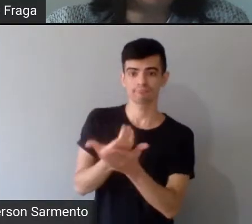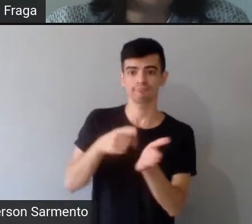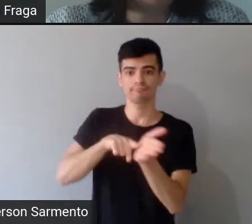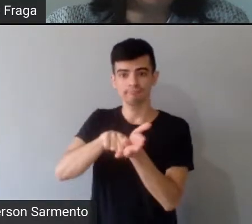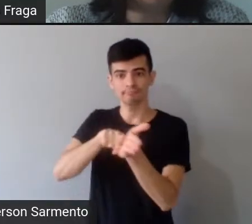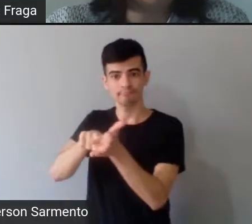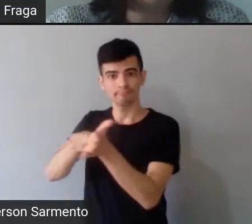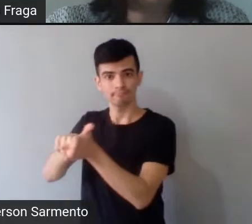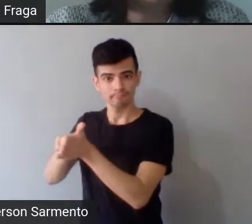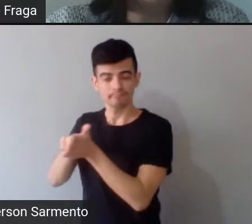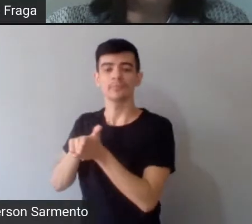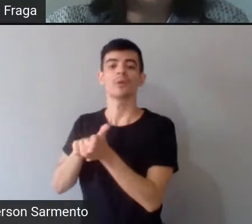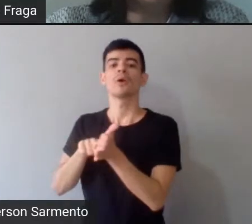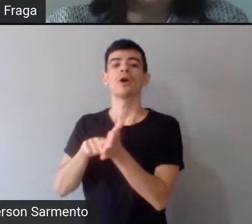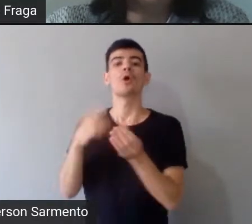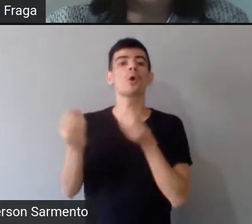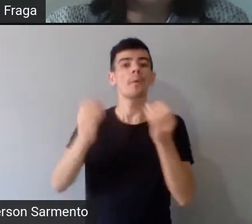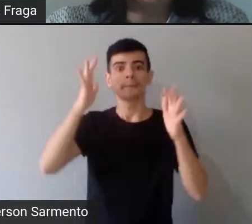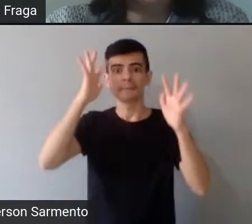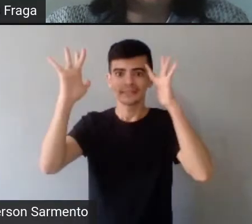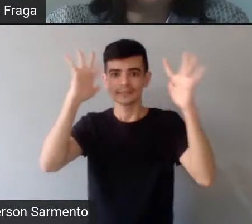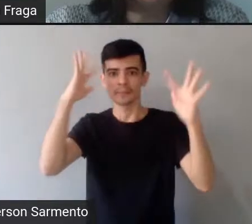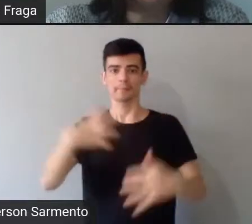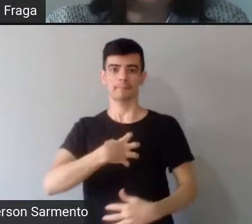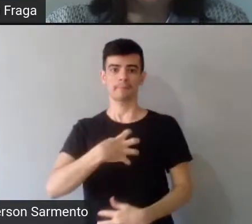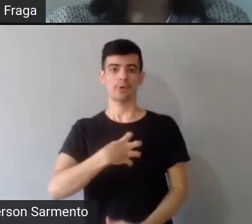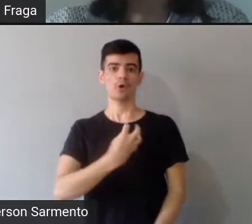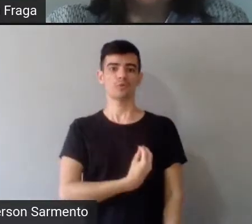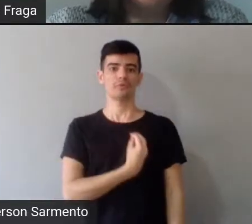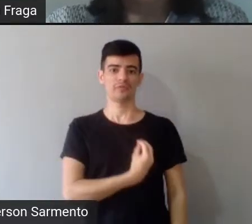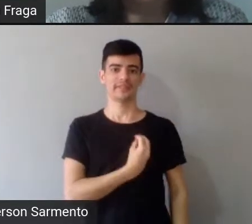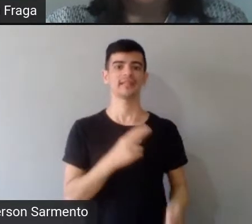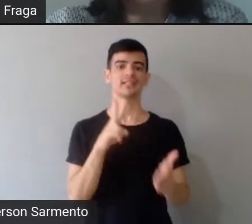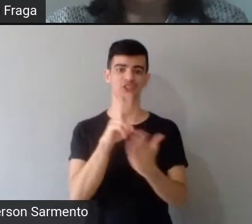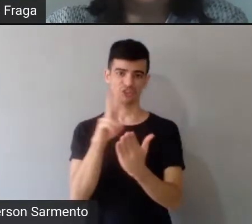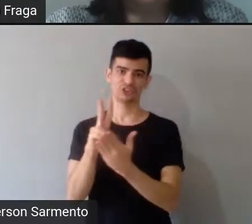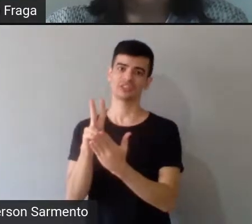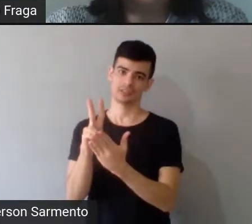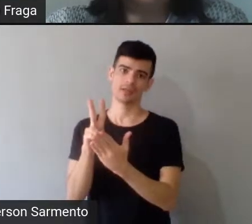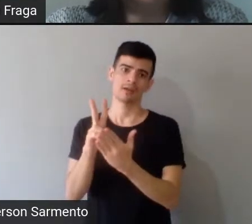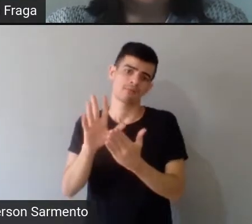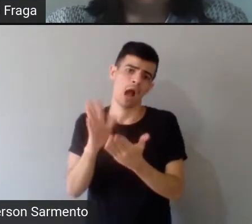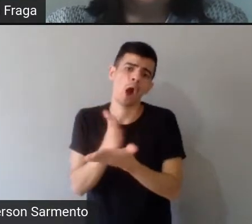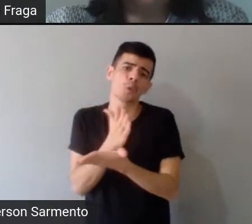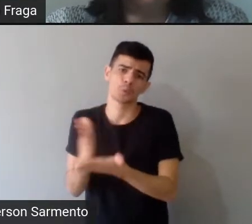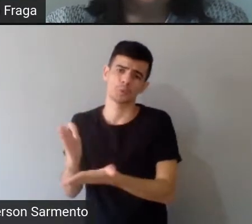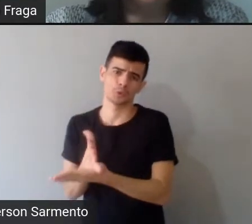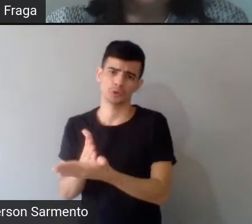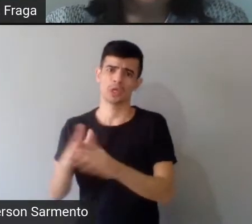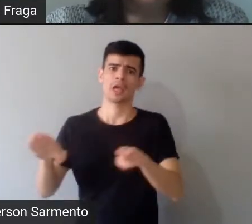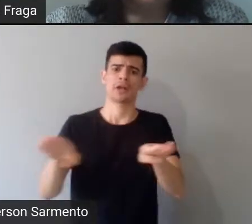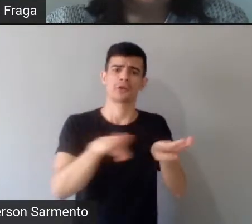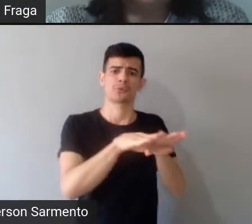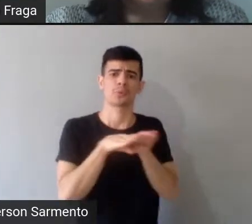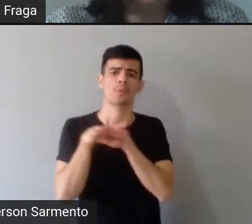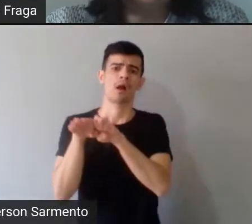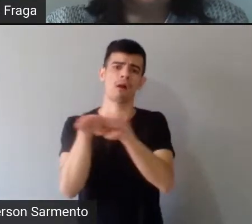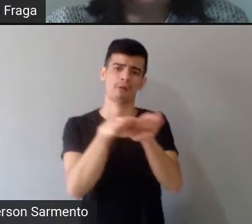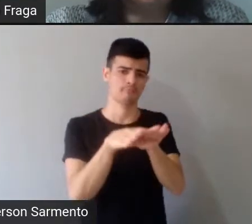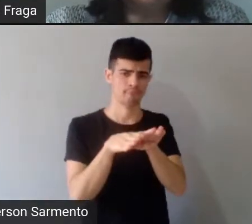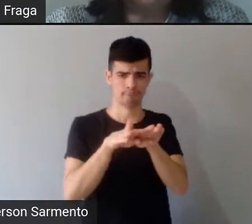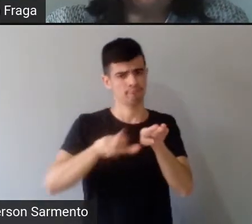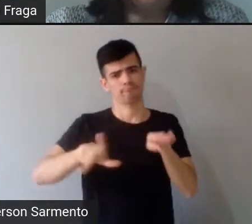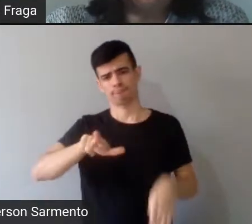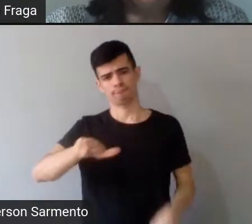indígena, né, alguns, né, não todos, porque são, somos plurais, né, não dá para a gente ser genérica em relação a,